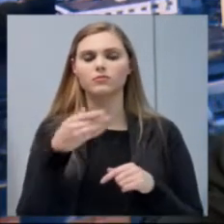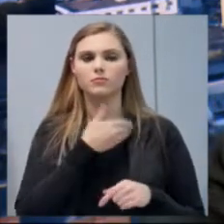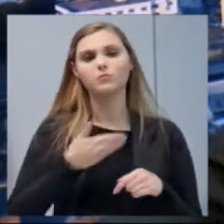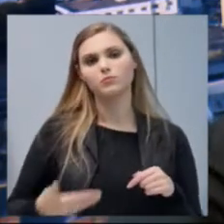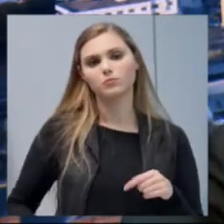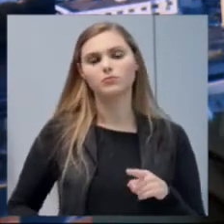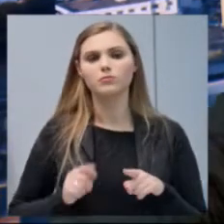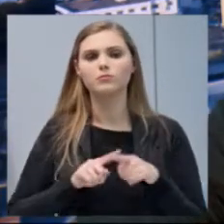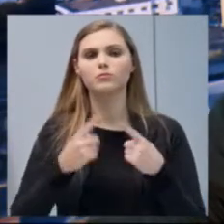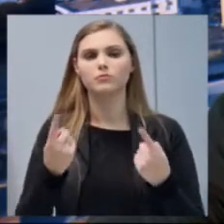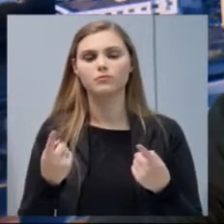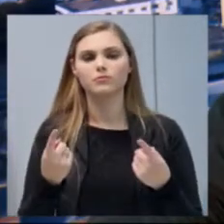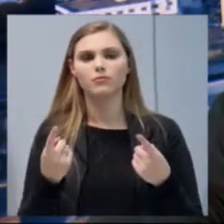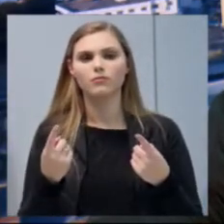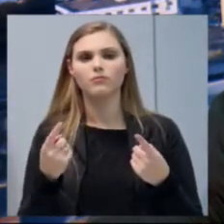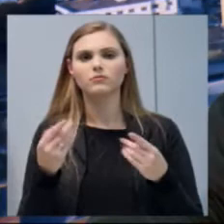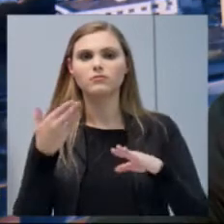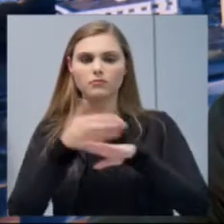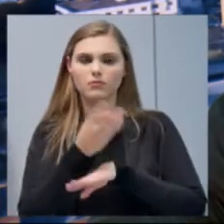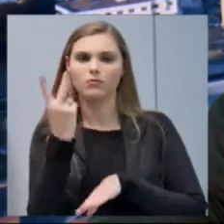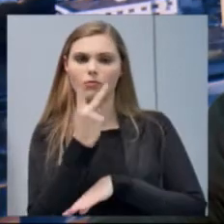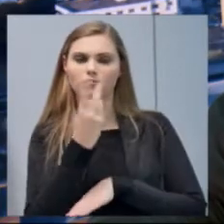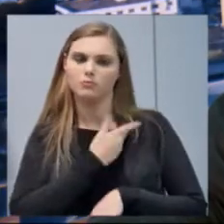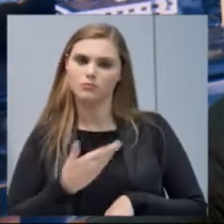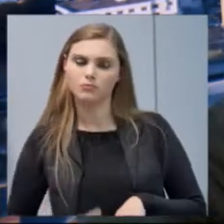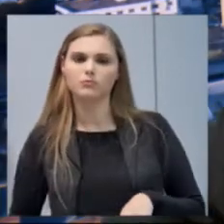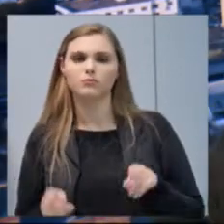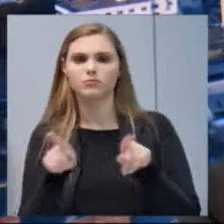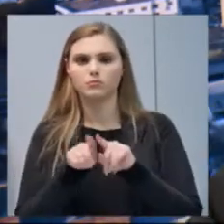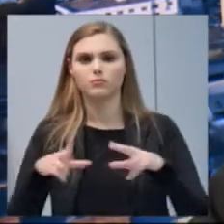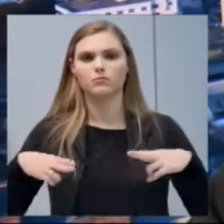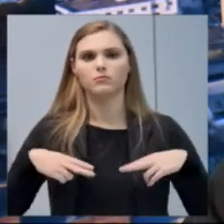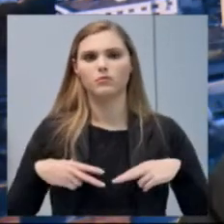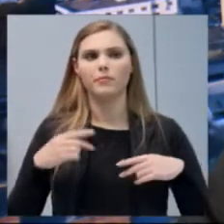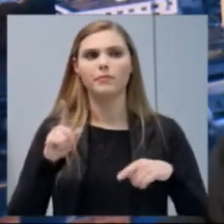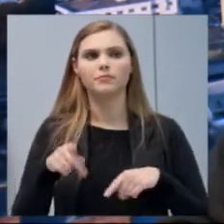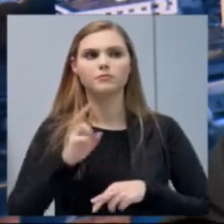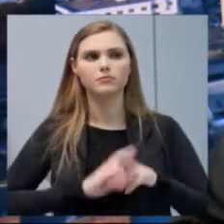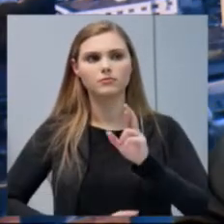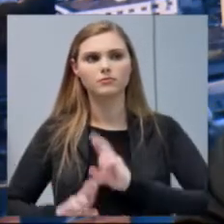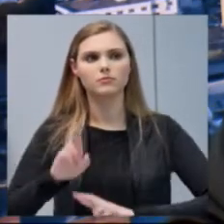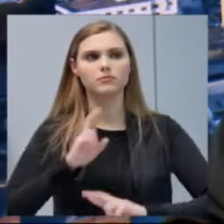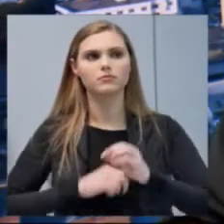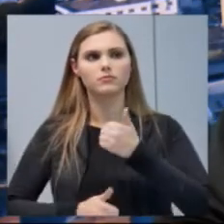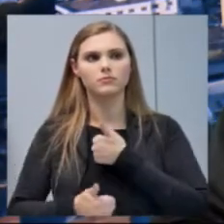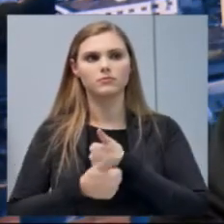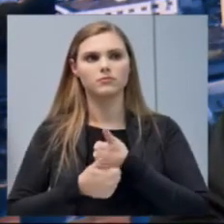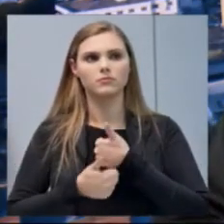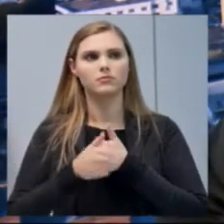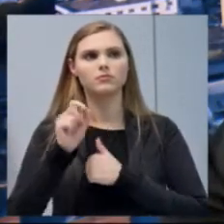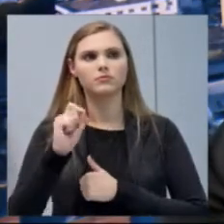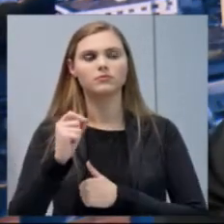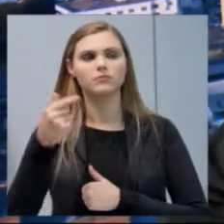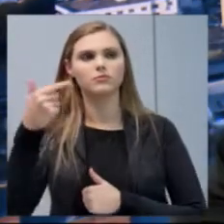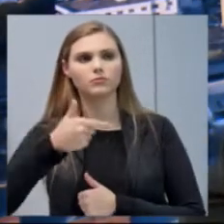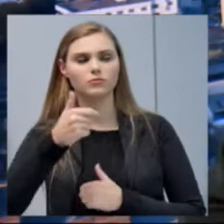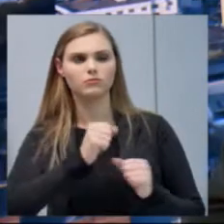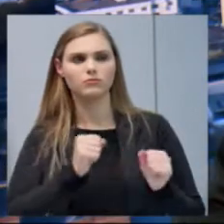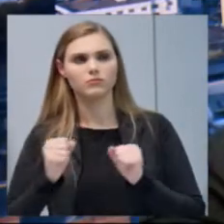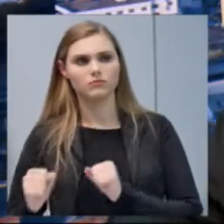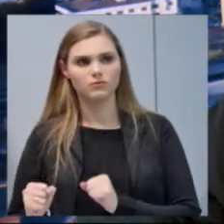mas entre o público e o privado. Então, é uma relação muito próxima e que acho que os dois poderes